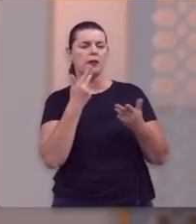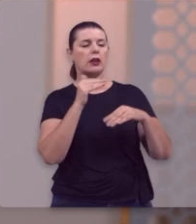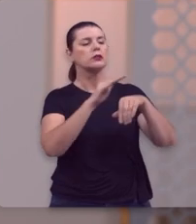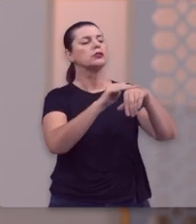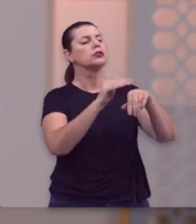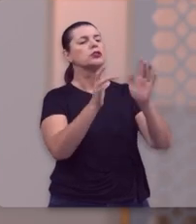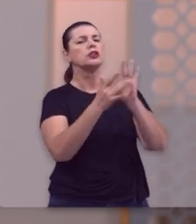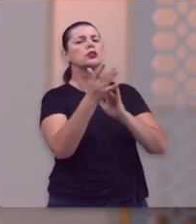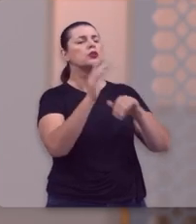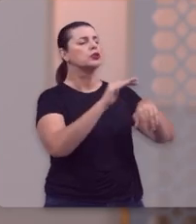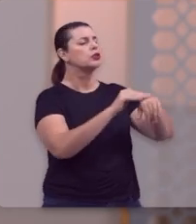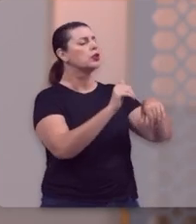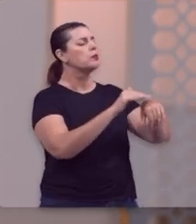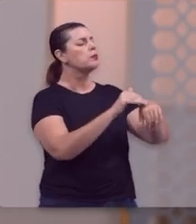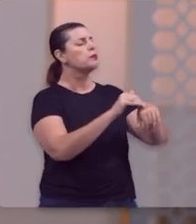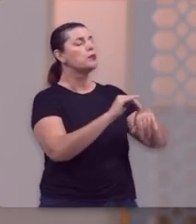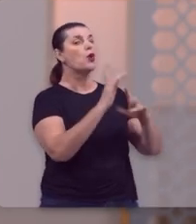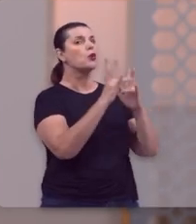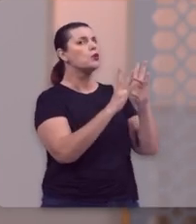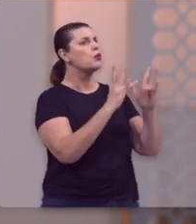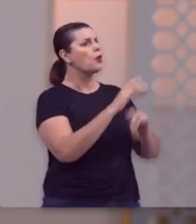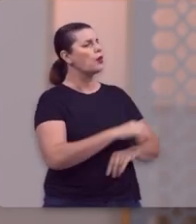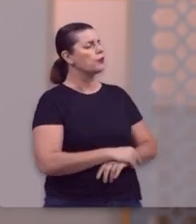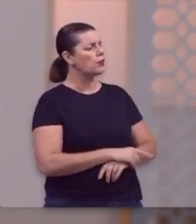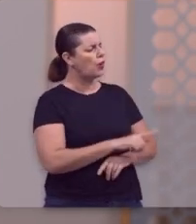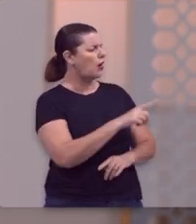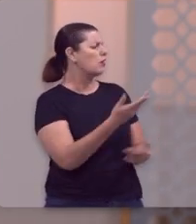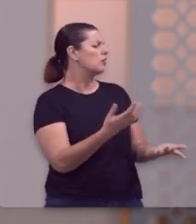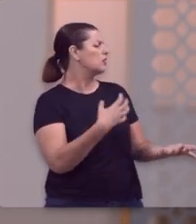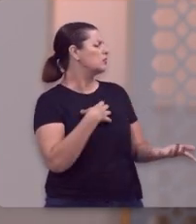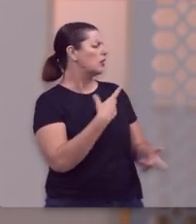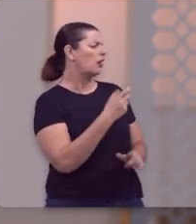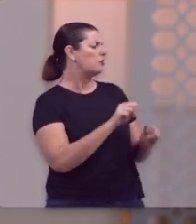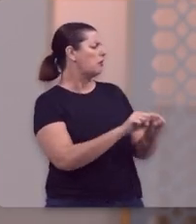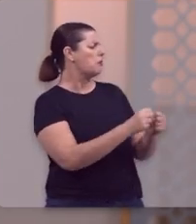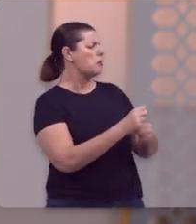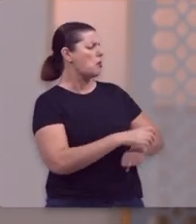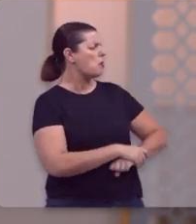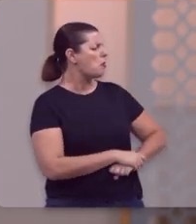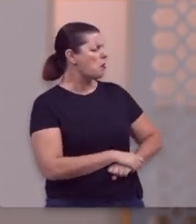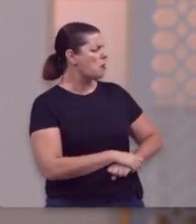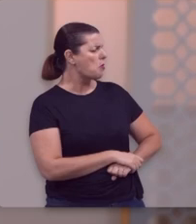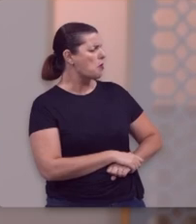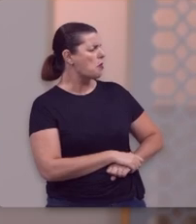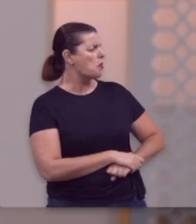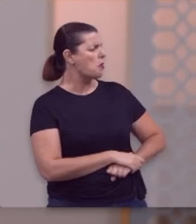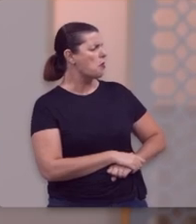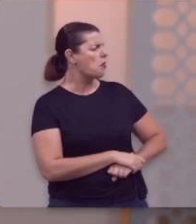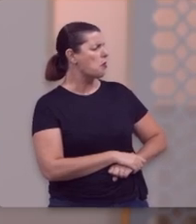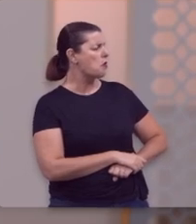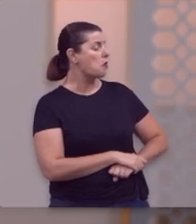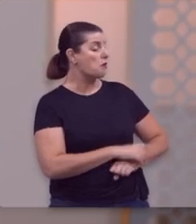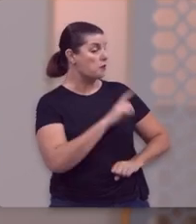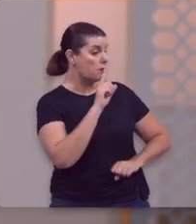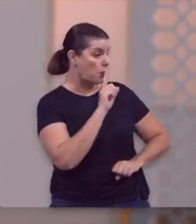Então diz a Bíblia que Jesus chamou o noivo. E disse, olha, você quebrou o protocolo.